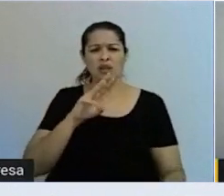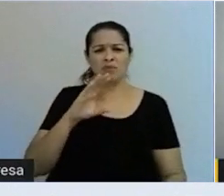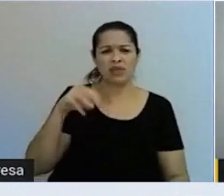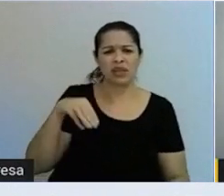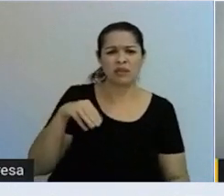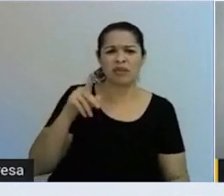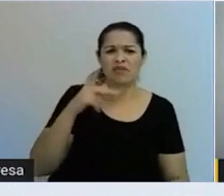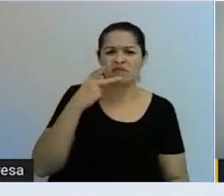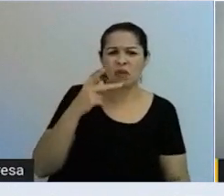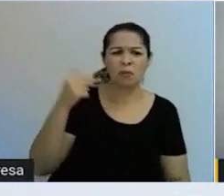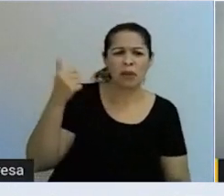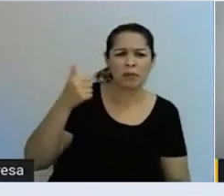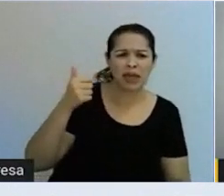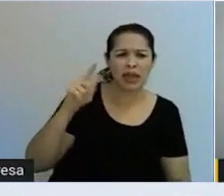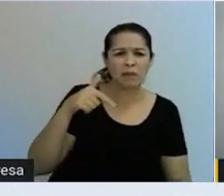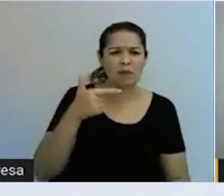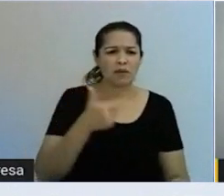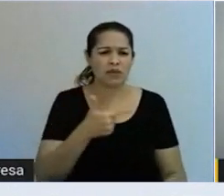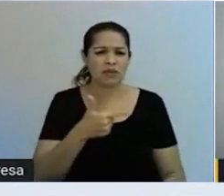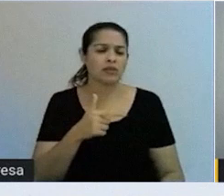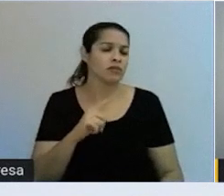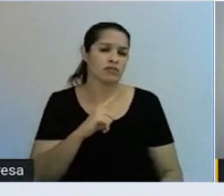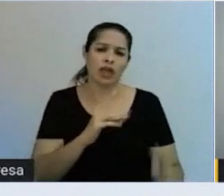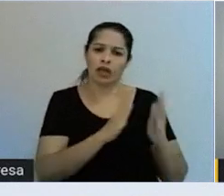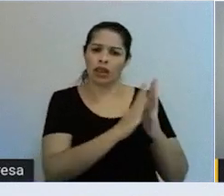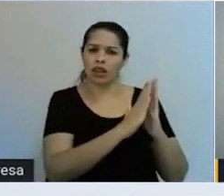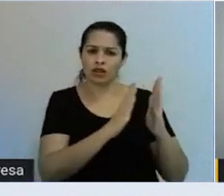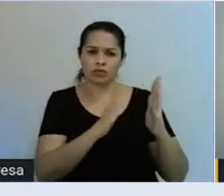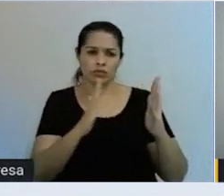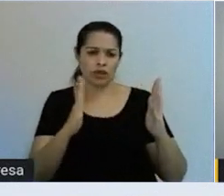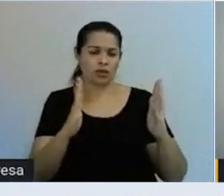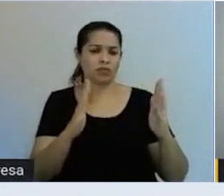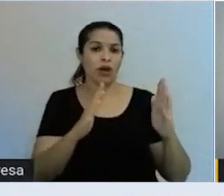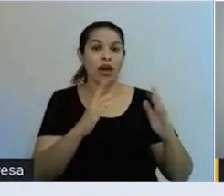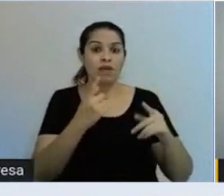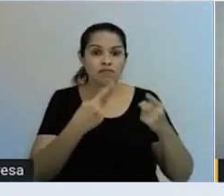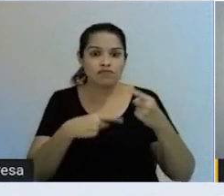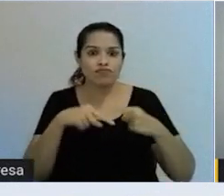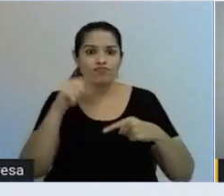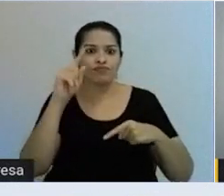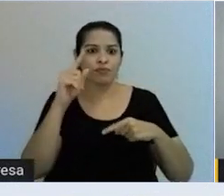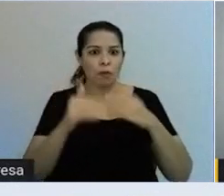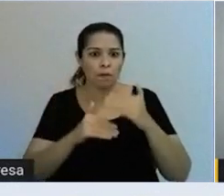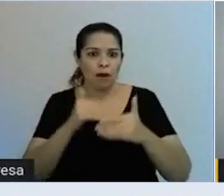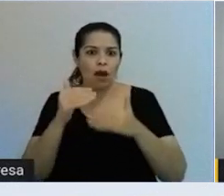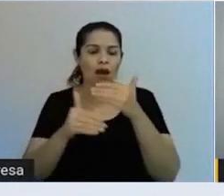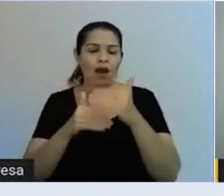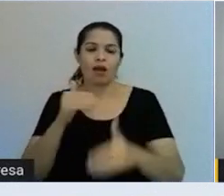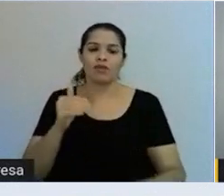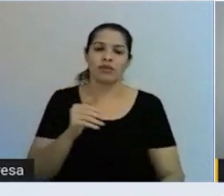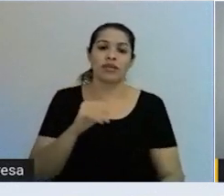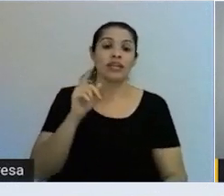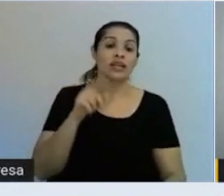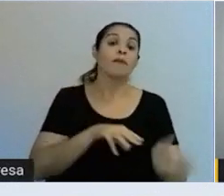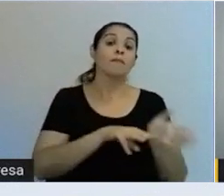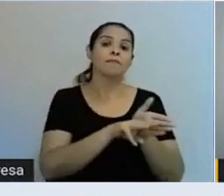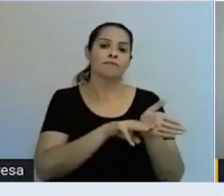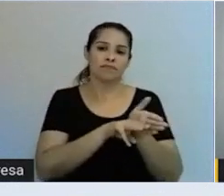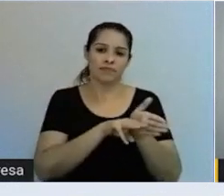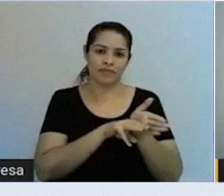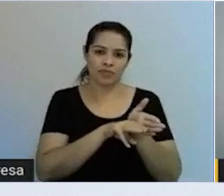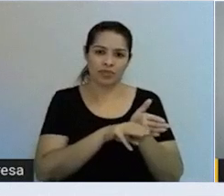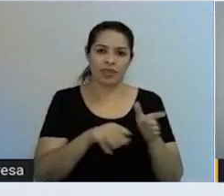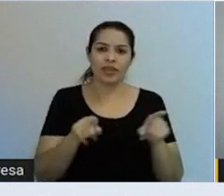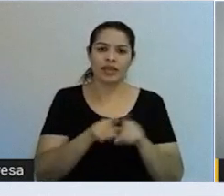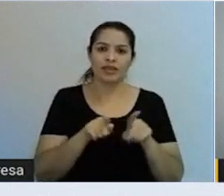aí vem depois. Então, tem essa linha do tempo, da evolução do TPM. Então, são os caminhos. Principalmente os pilares